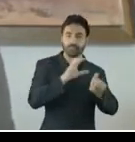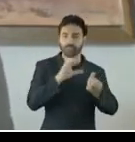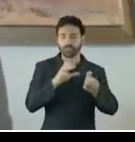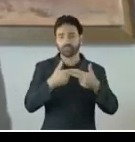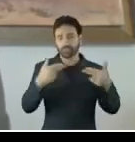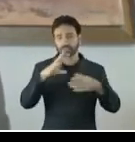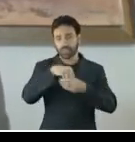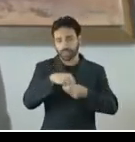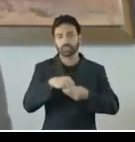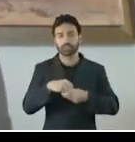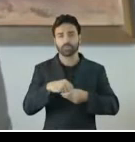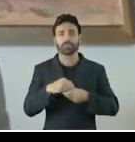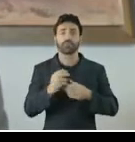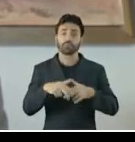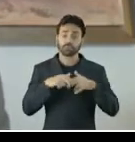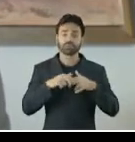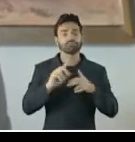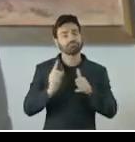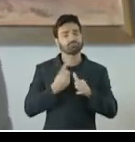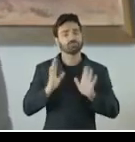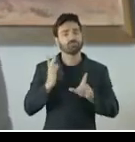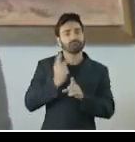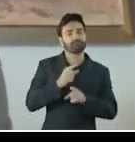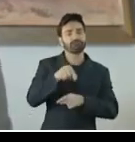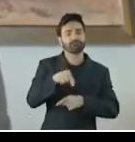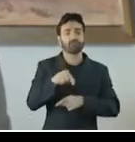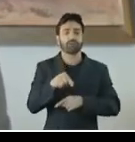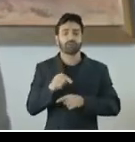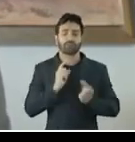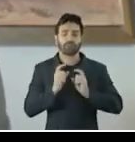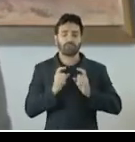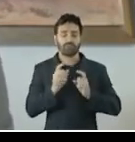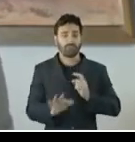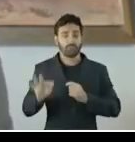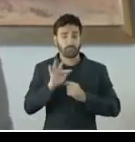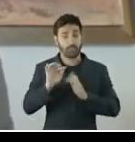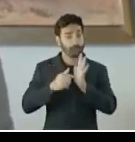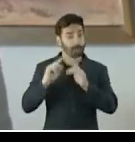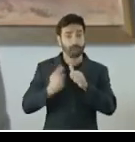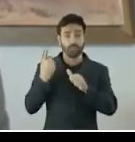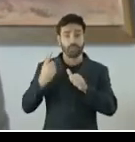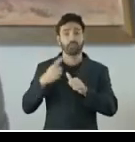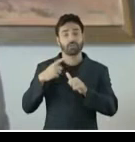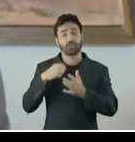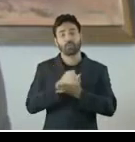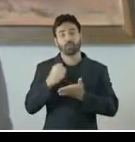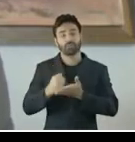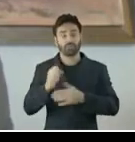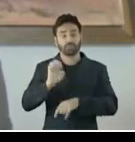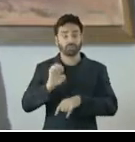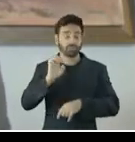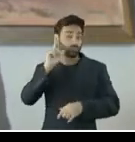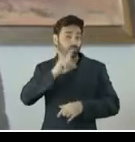realização da auditoria são, primeiro, a administração pública federal é o maior empregador nos Estados Unidos e, dois,